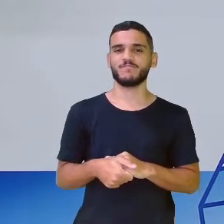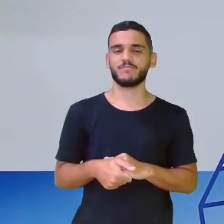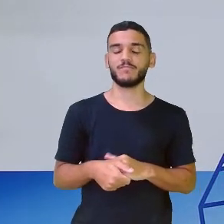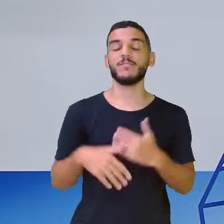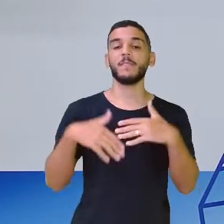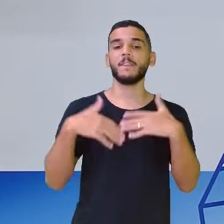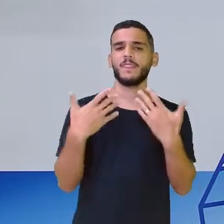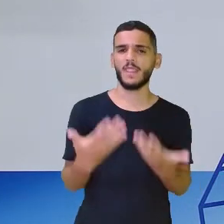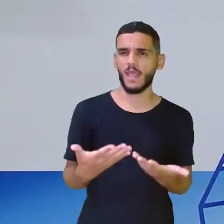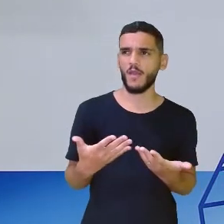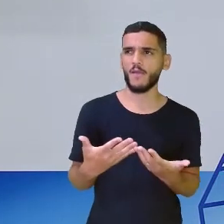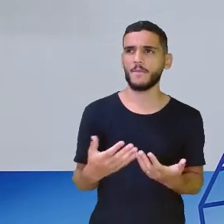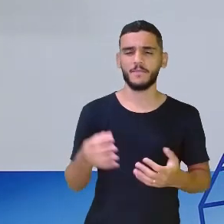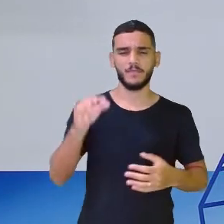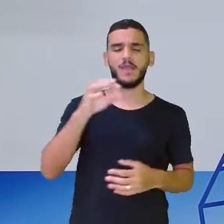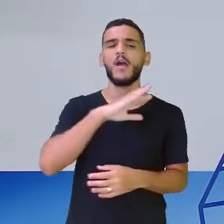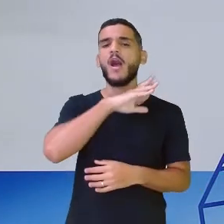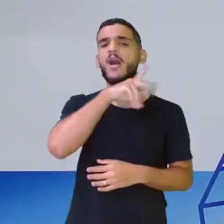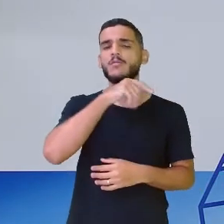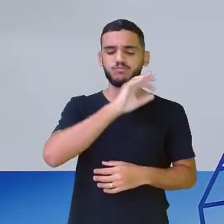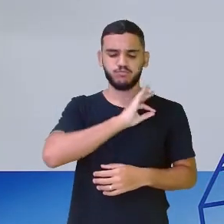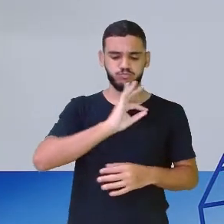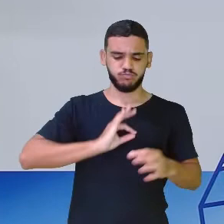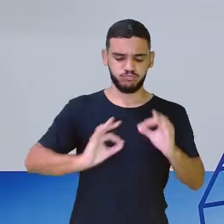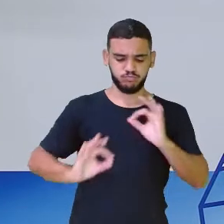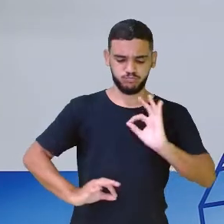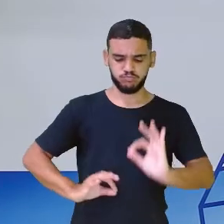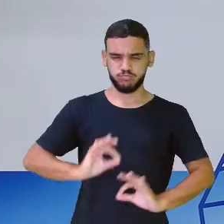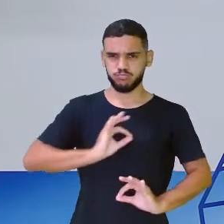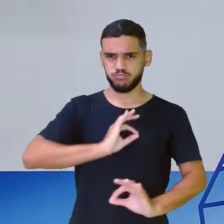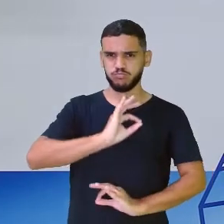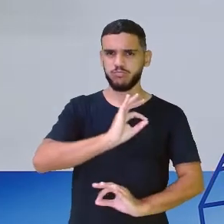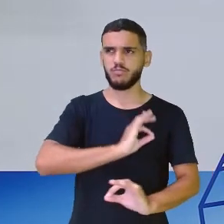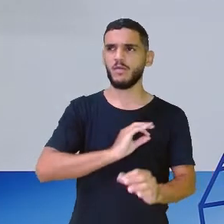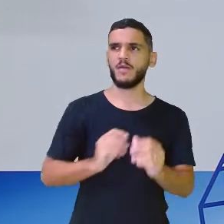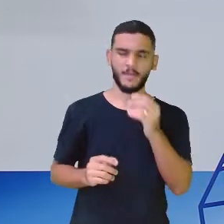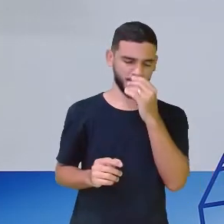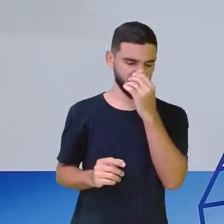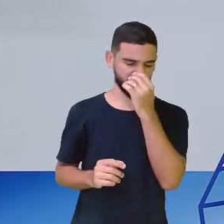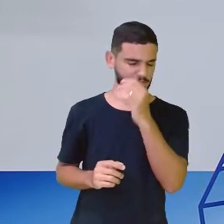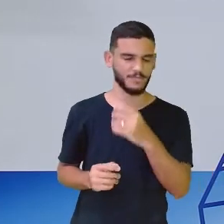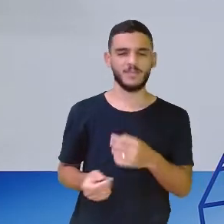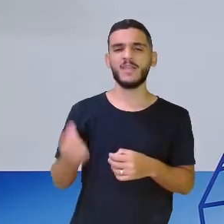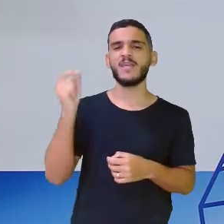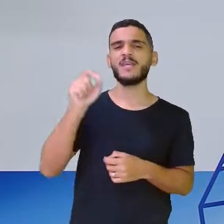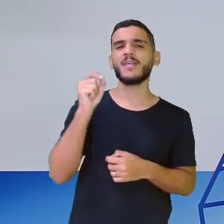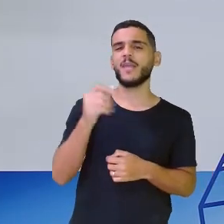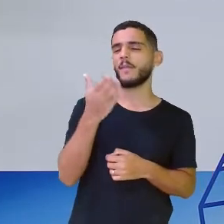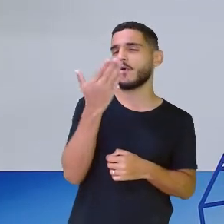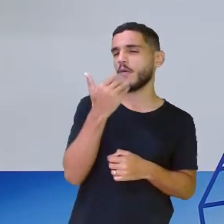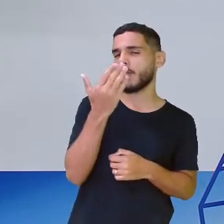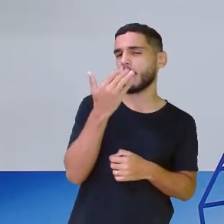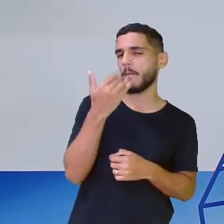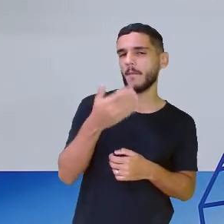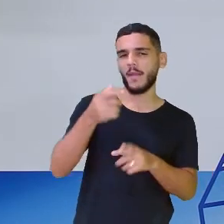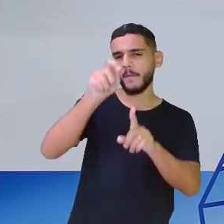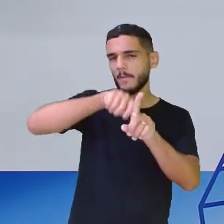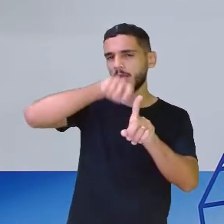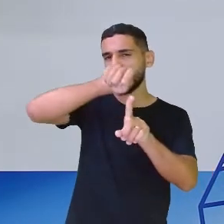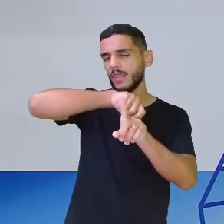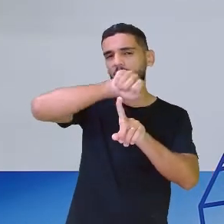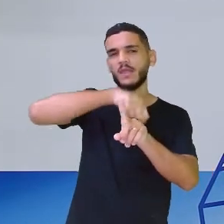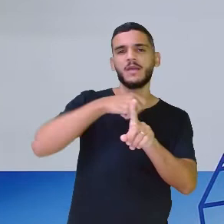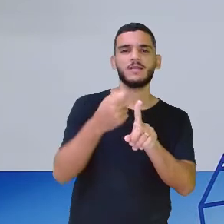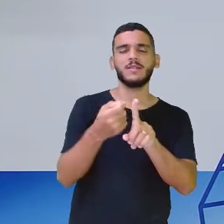onça, quem pode comer tantas bananas sem ficar engasgado? Onça não come banana?